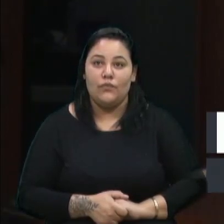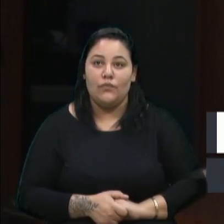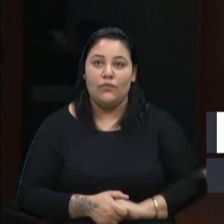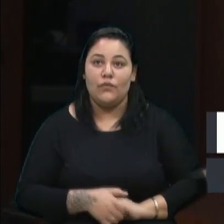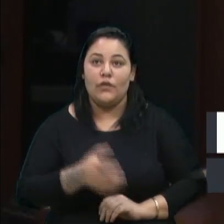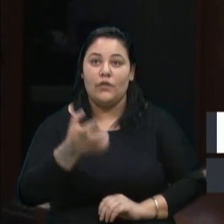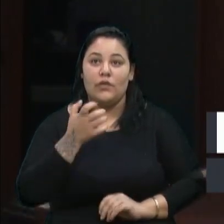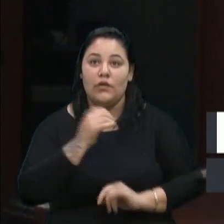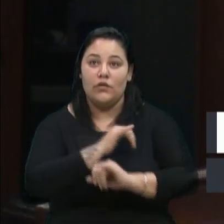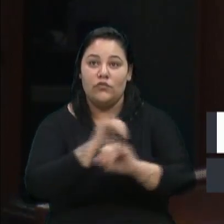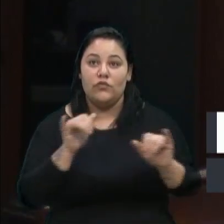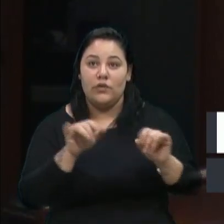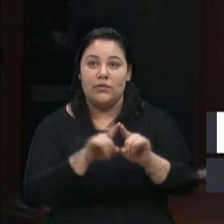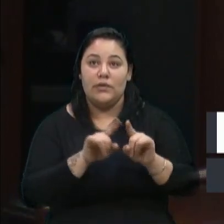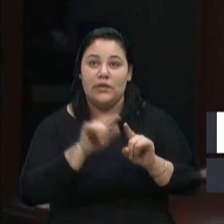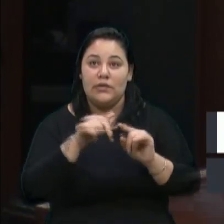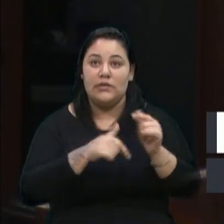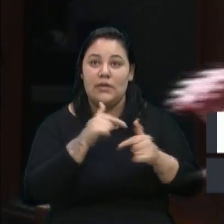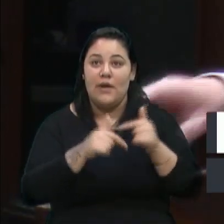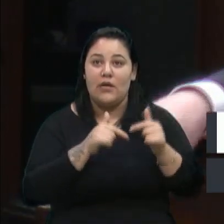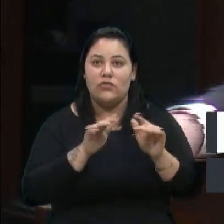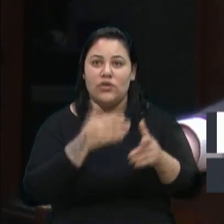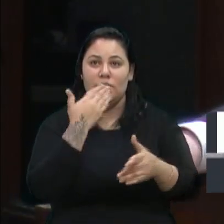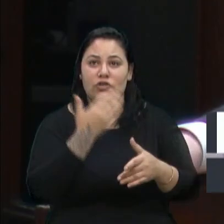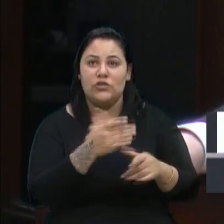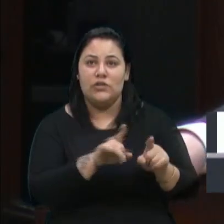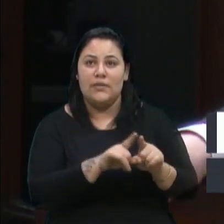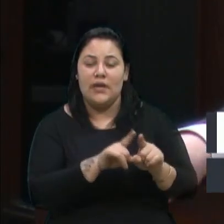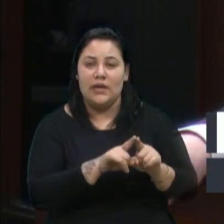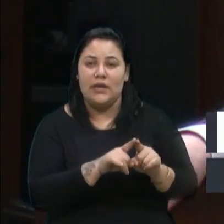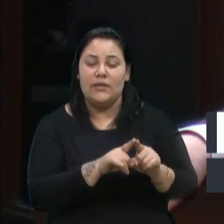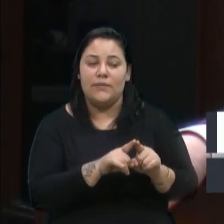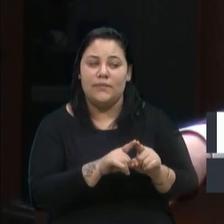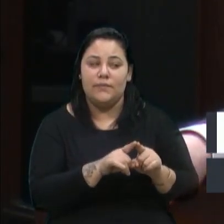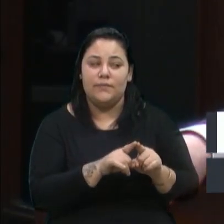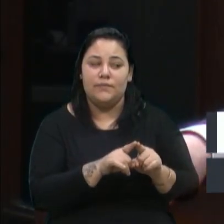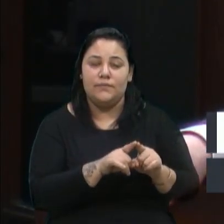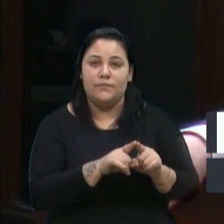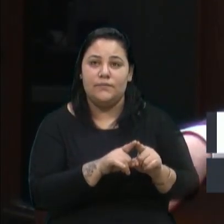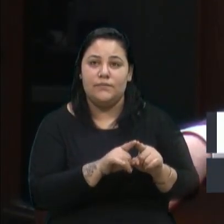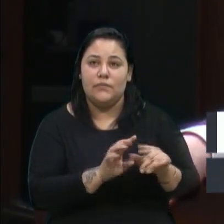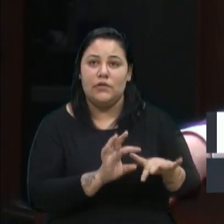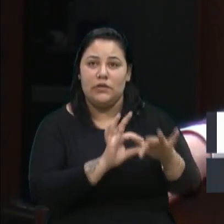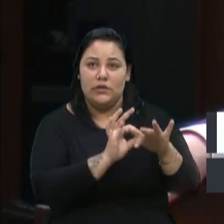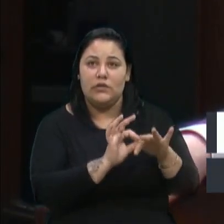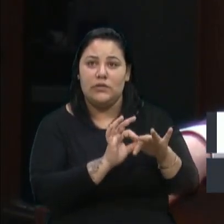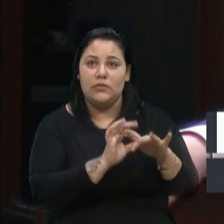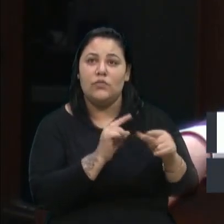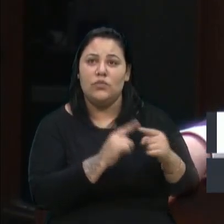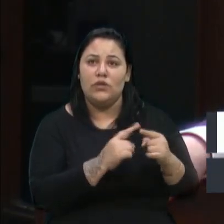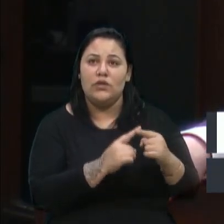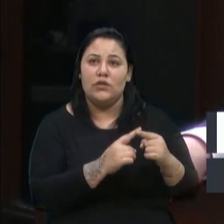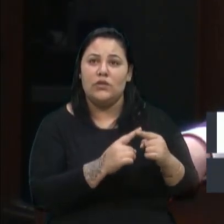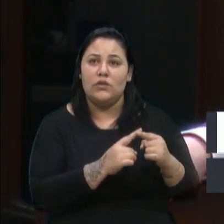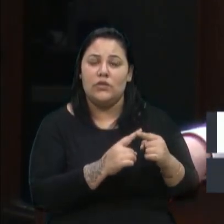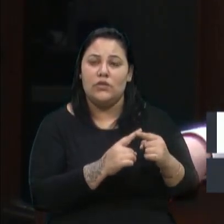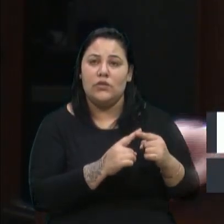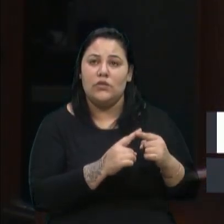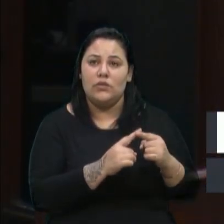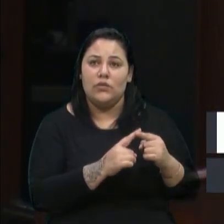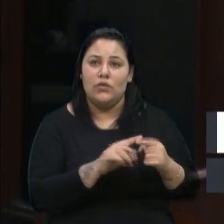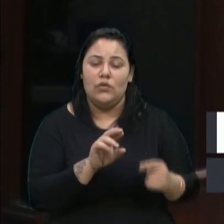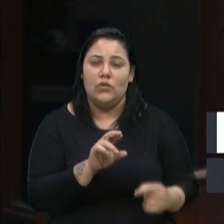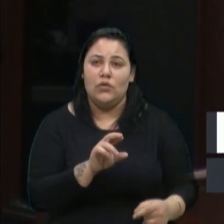divulgado esse serviço. Já pedi também, presidente, uma declaração de líderes, porque o Rotary tem outras,